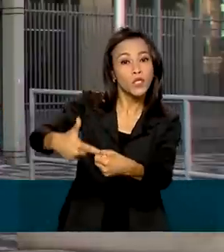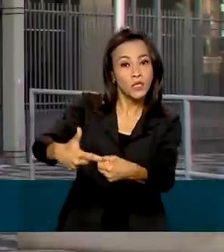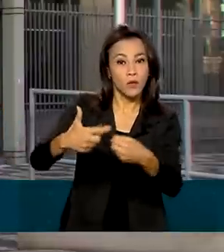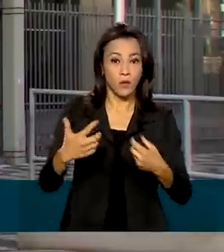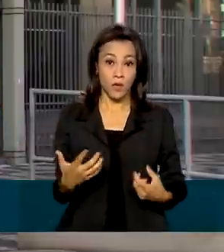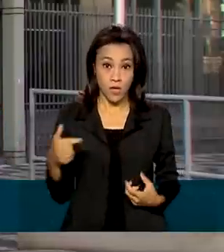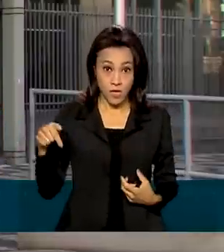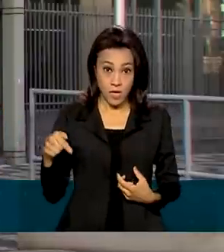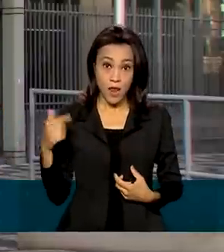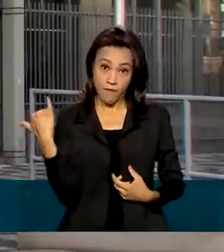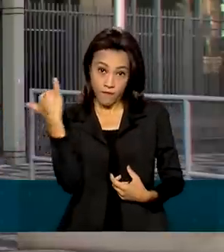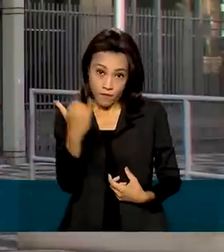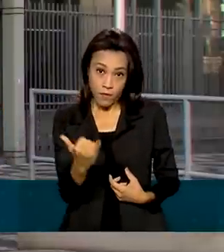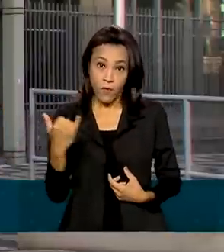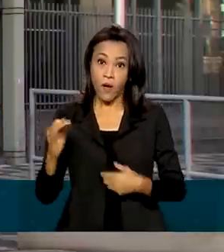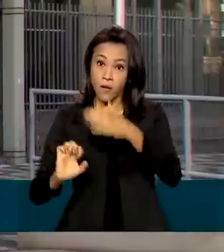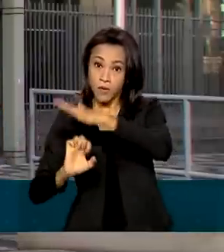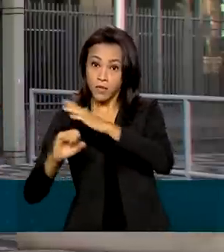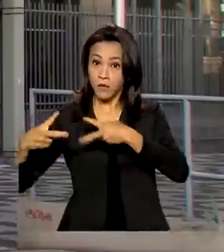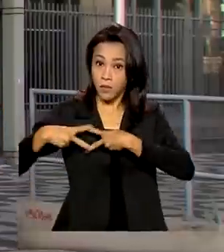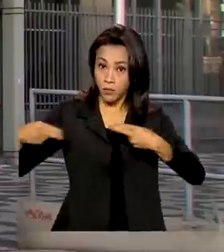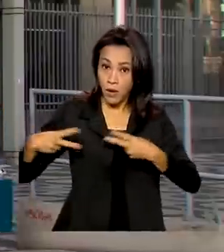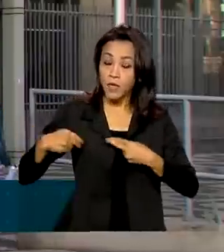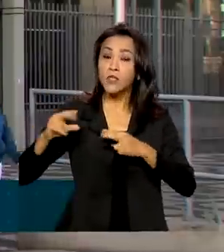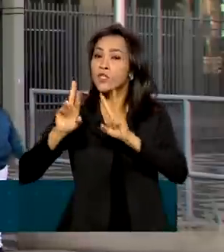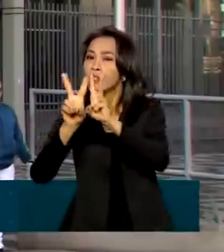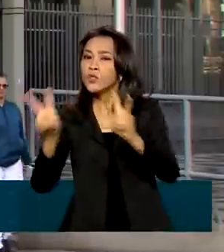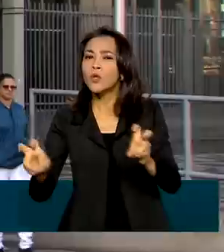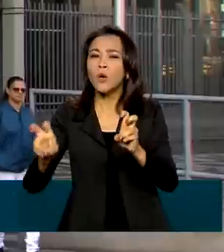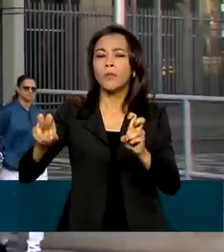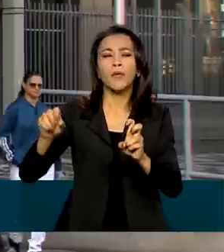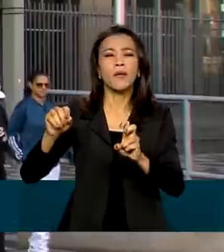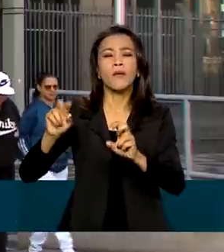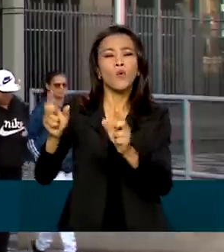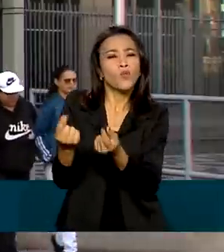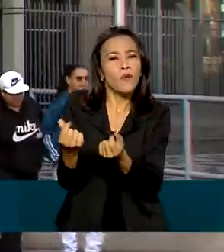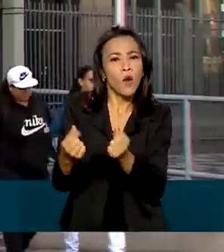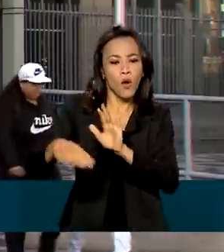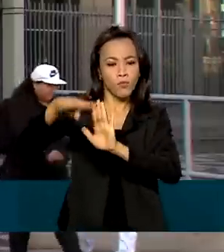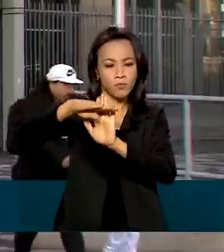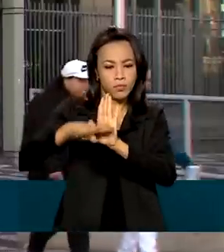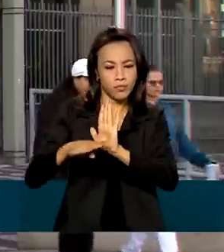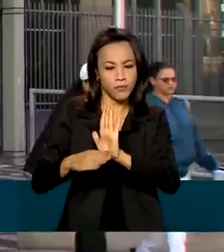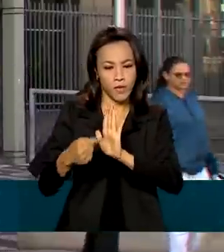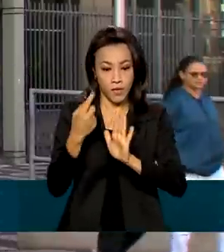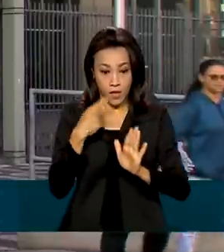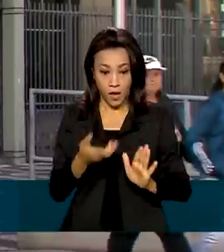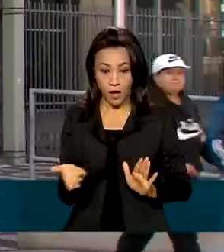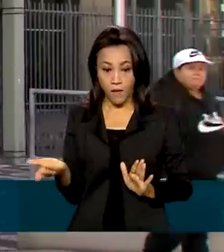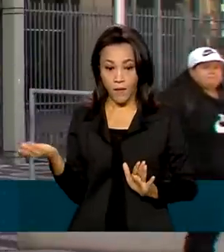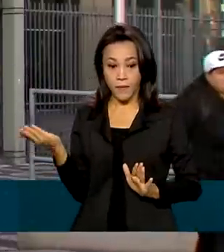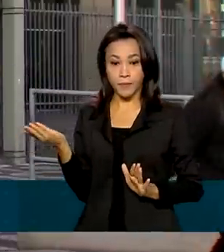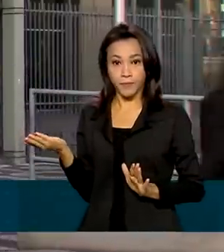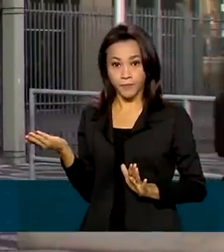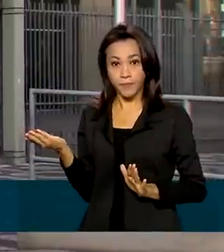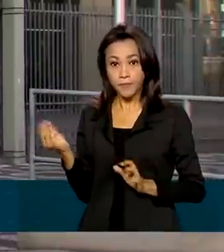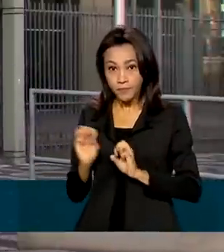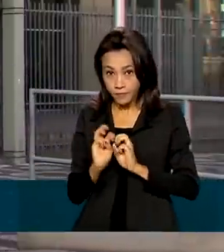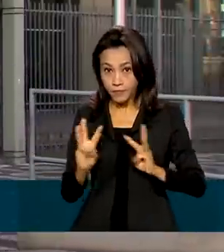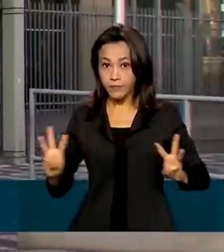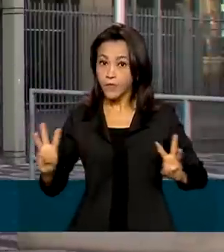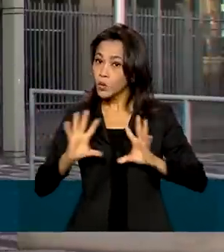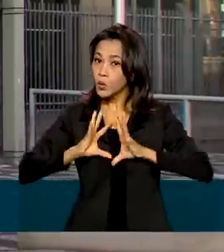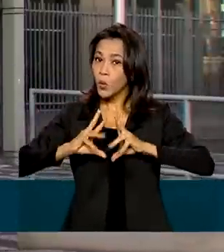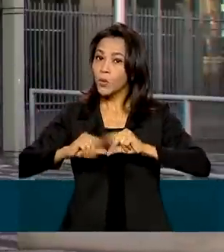informou sobre essa mudança de preços podem ser consultadas na página preços.petrobras.com.br. Estão lá